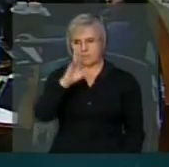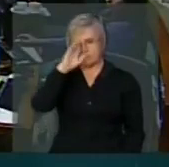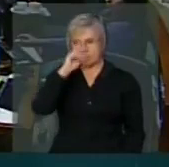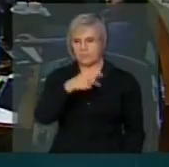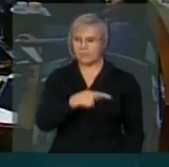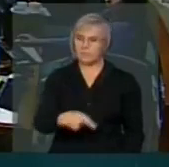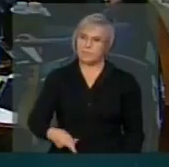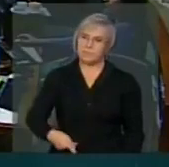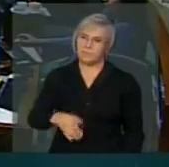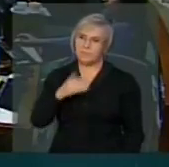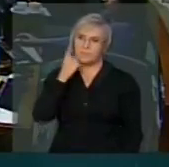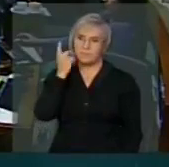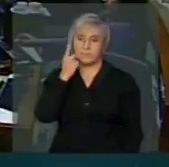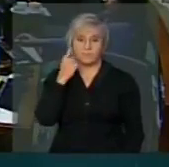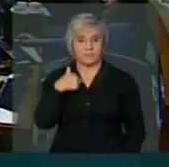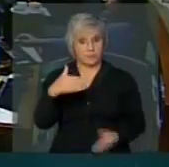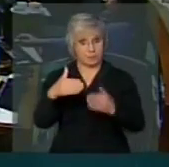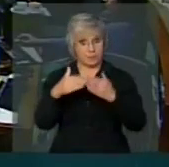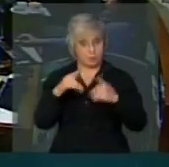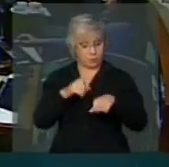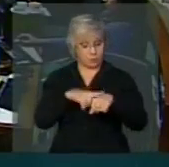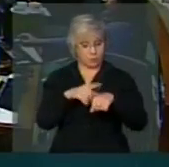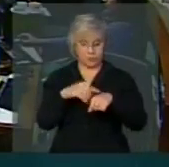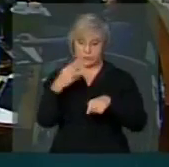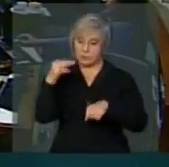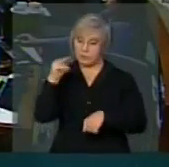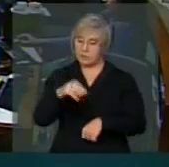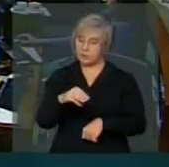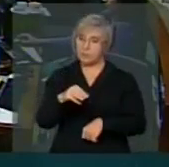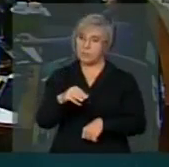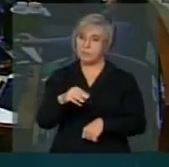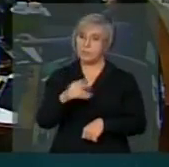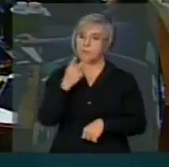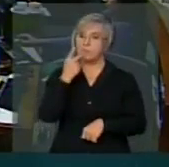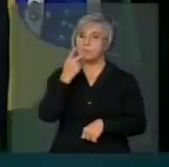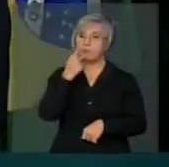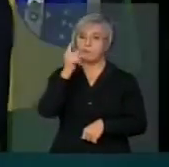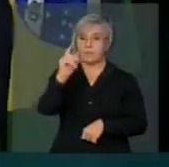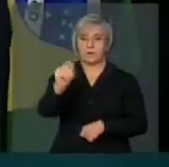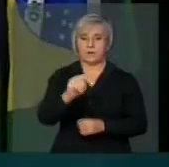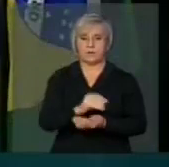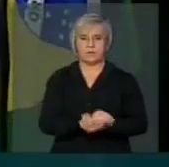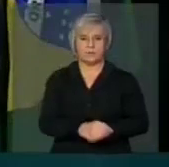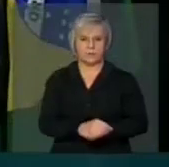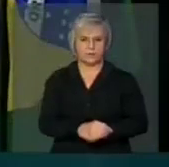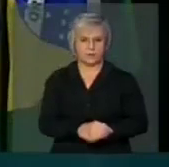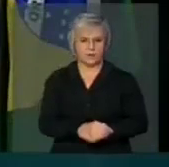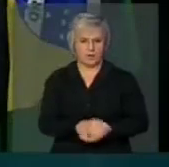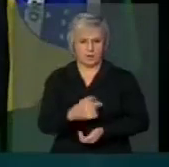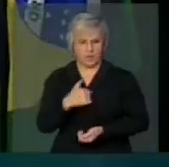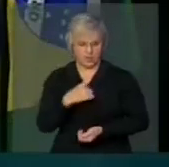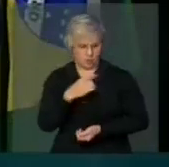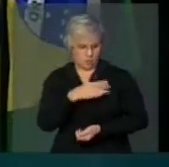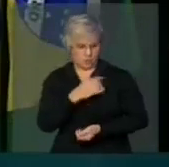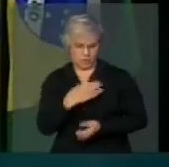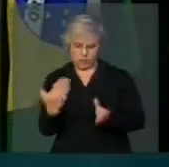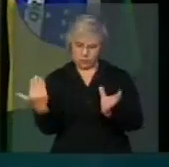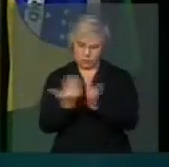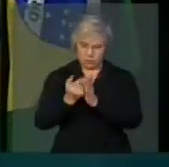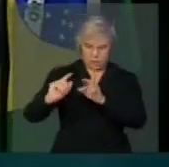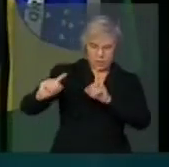para me dar esse tempo, que eu quero dizer, senhor presidente, que eu não tenho medo de processo,